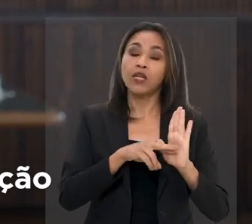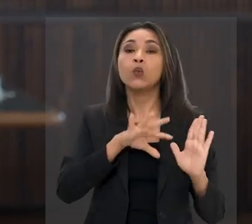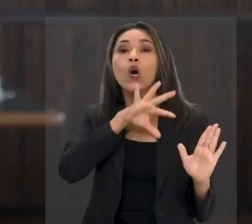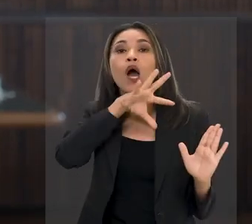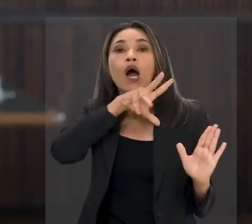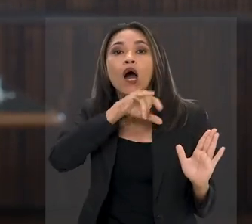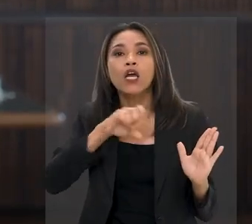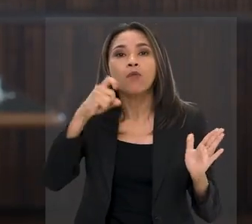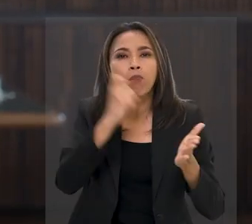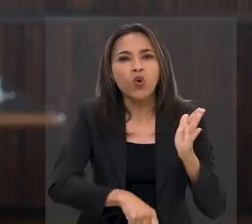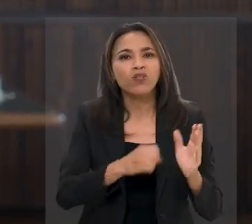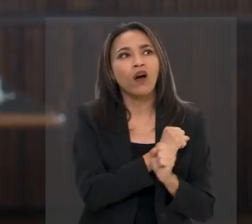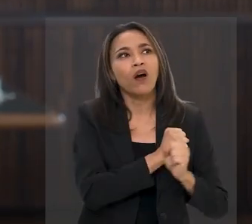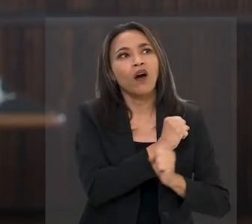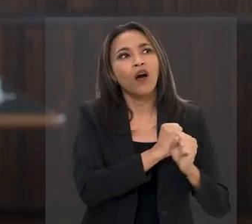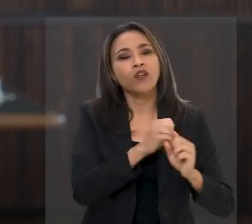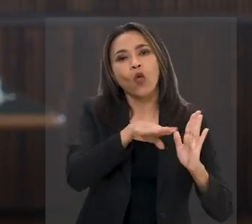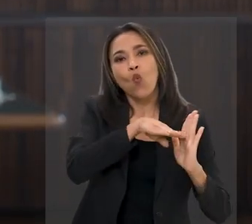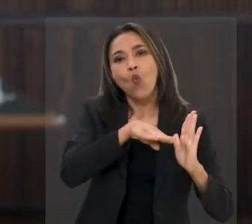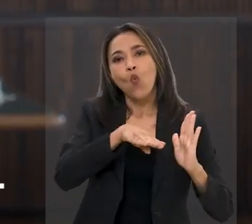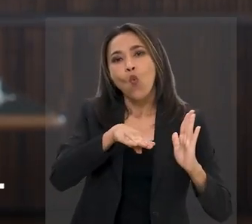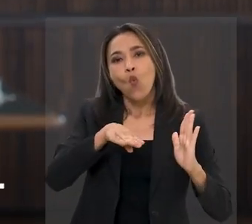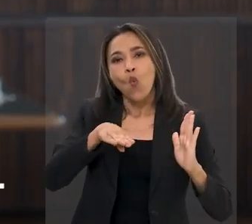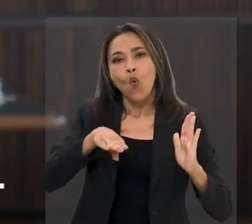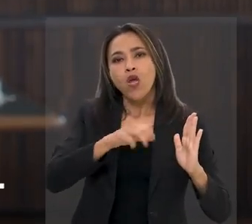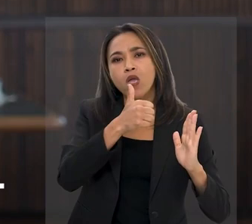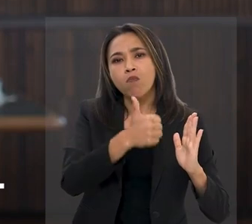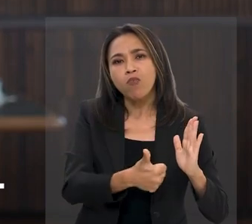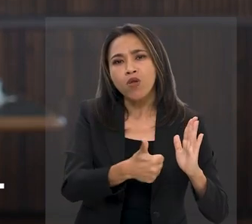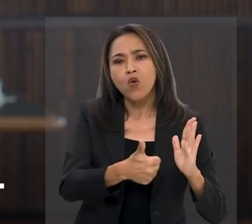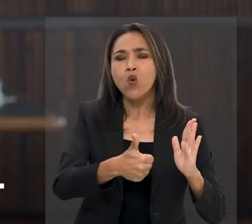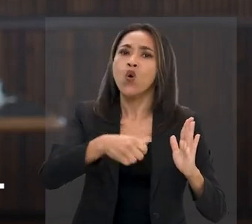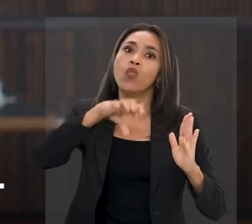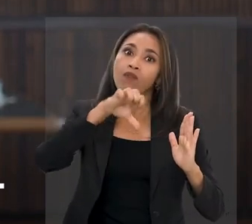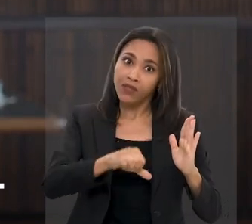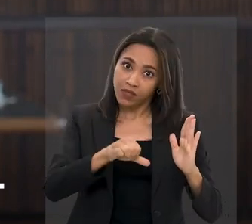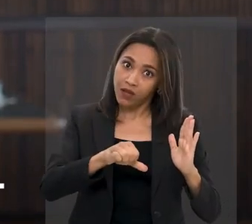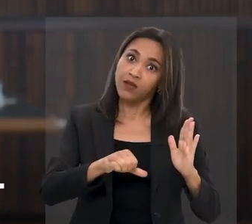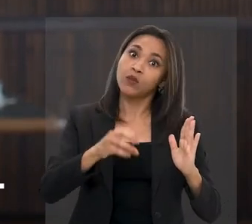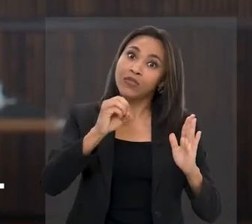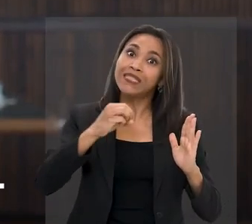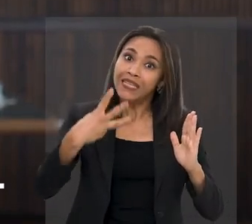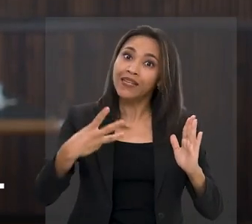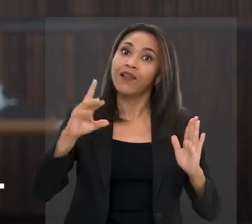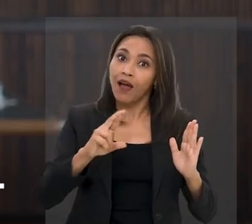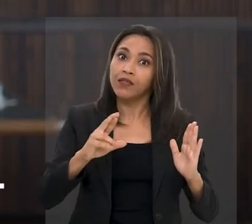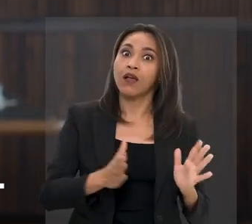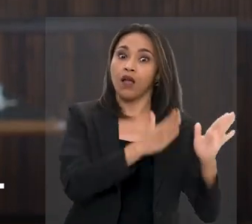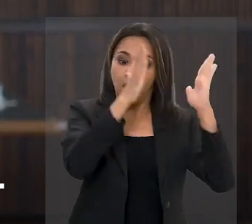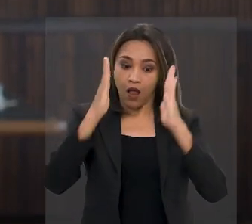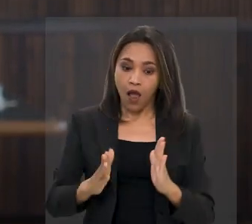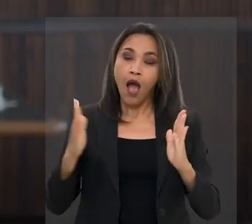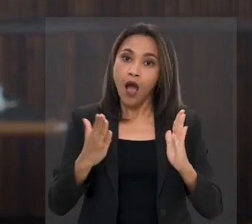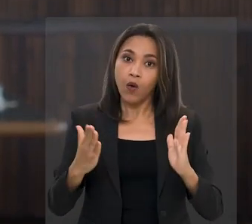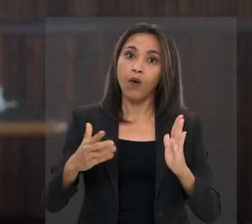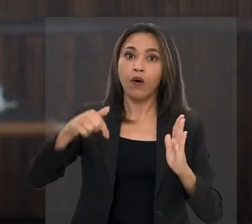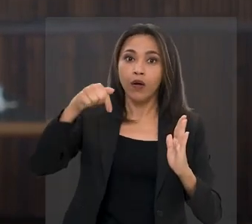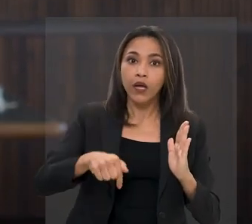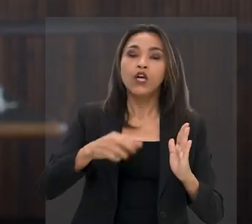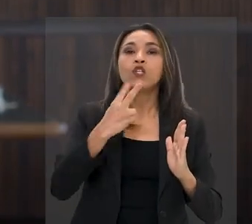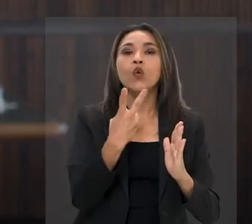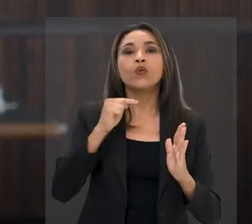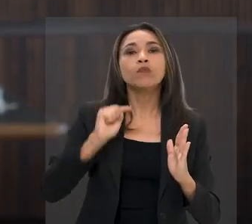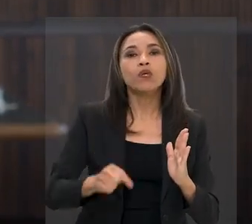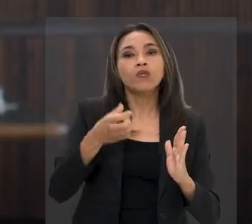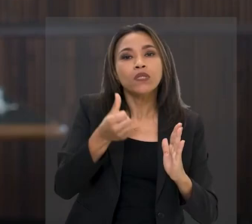isenção do imposto de renda, que há oito anos estava congelada em R$ 1.903. A partir de agora,